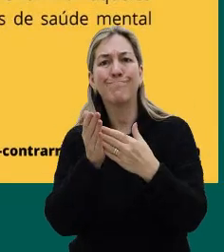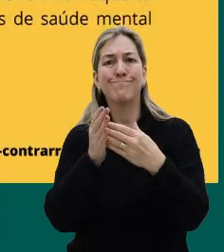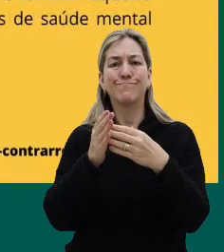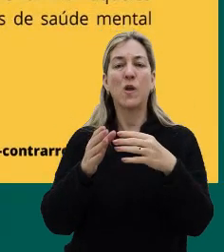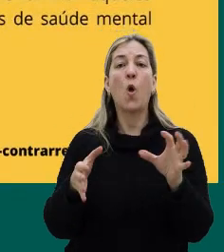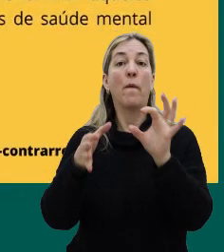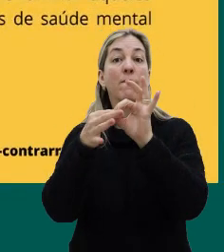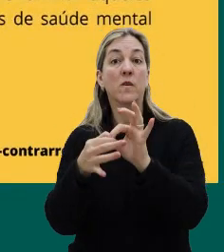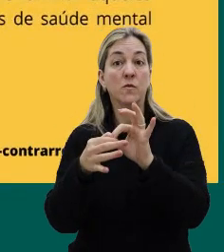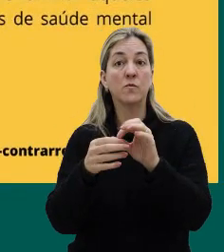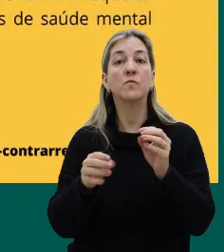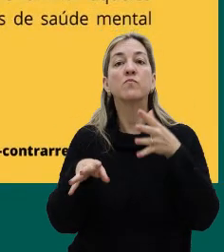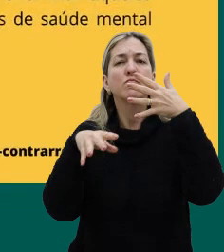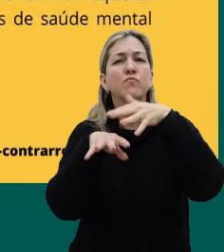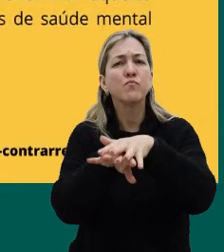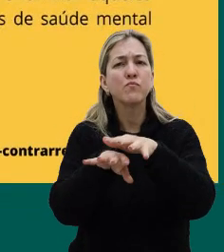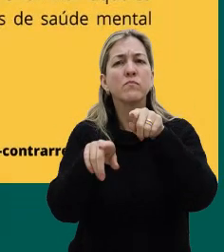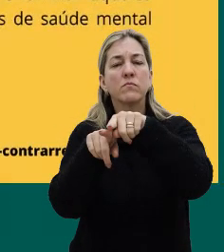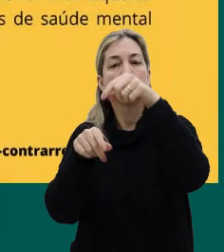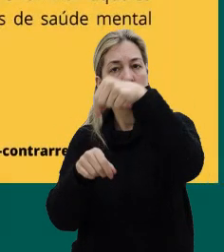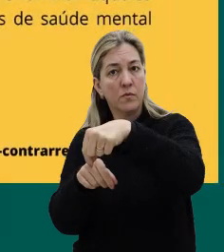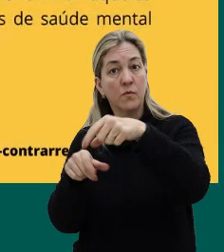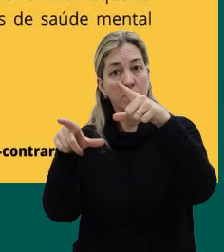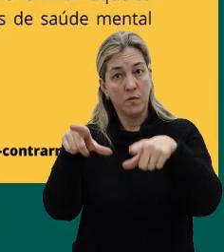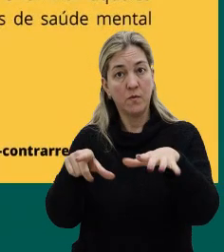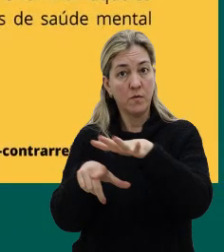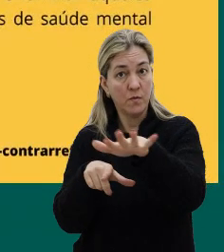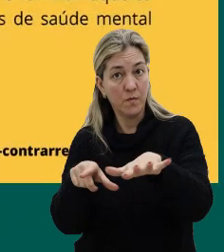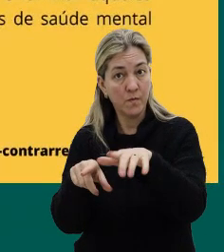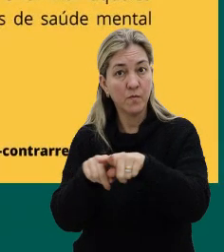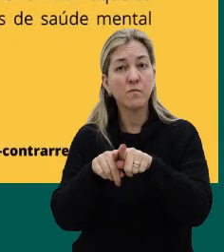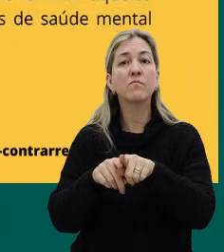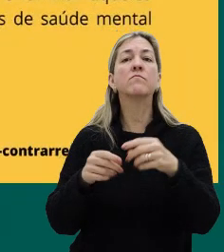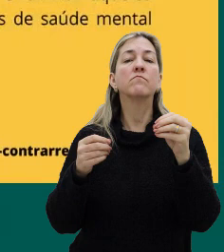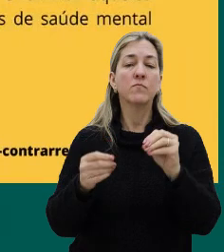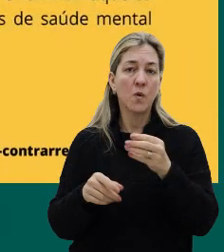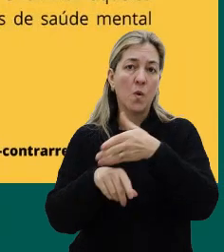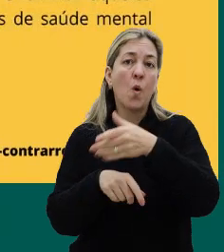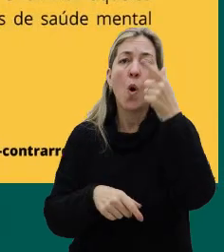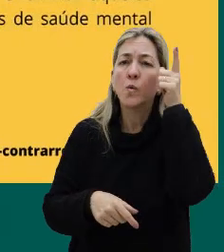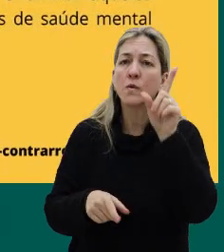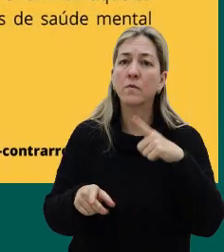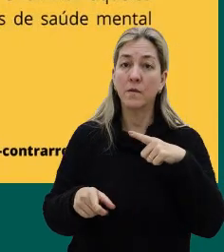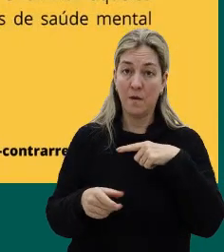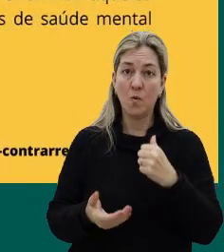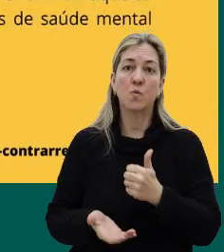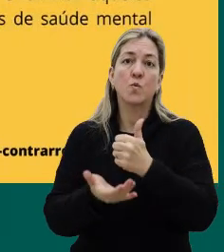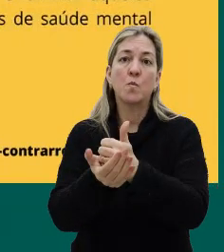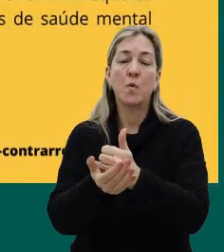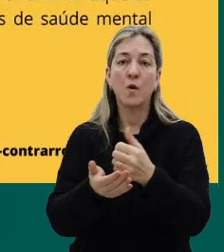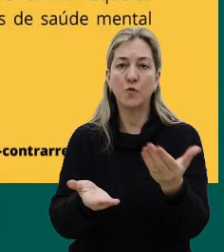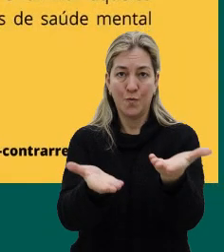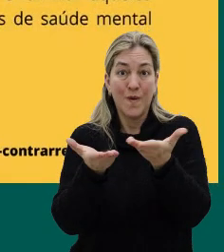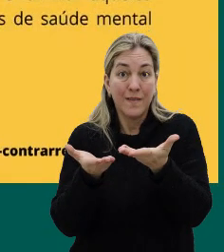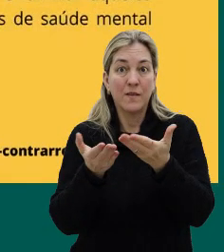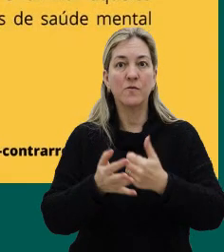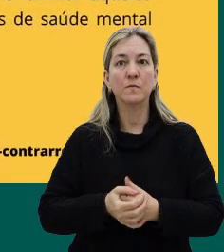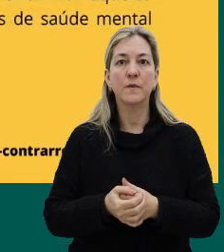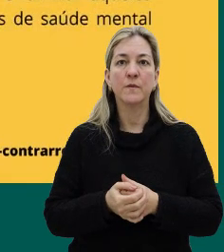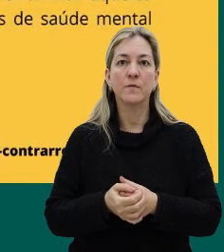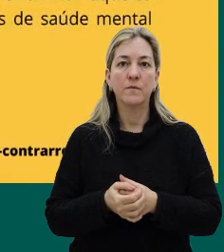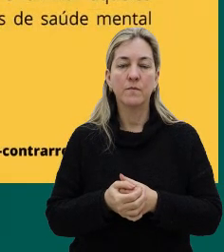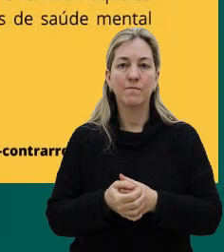integradas, né, sigam nos seus territórios e, a partir deles, elas consigam ter um suporte, um atendimento, né.